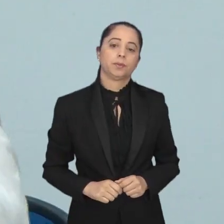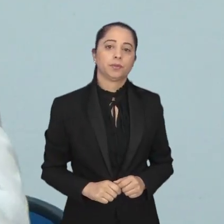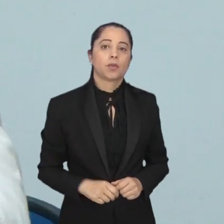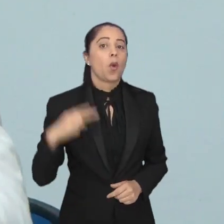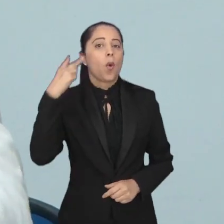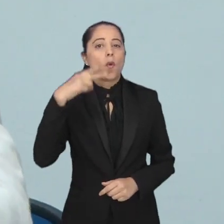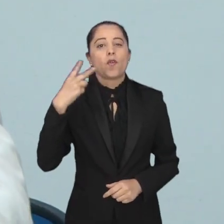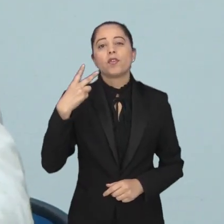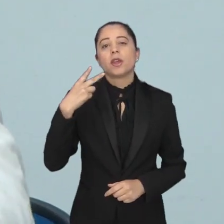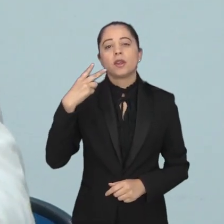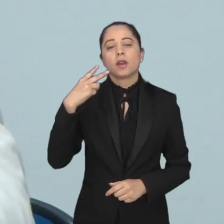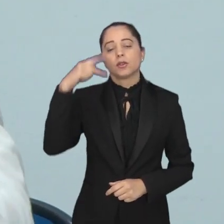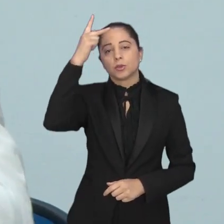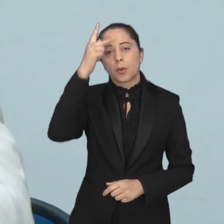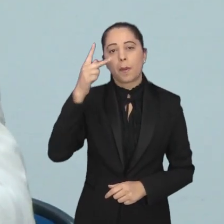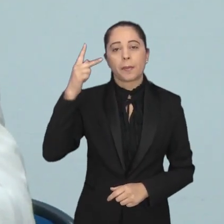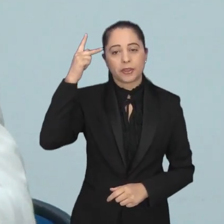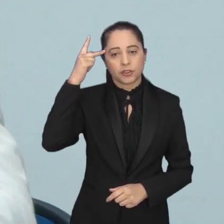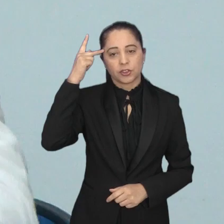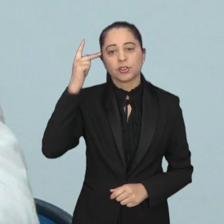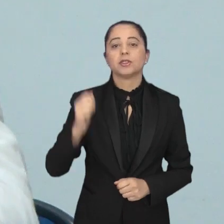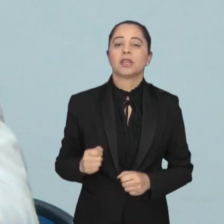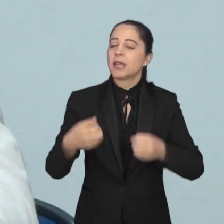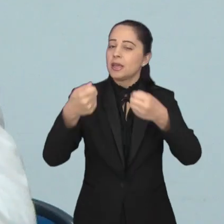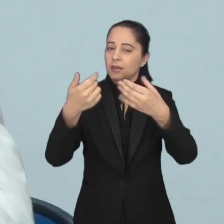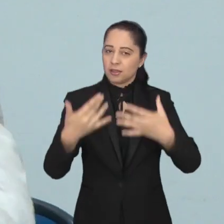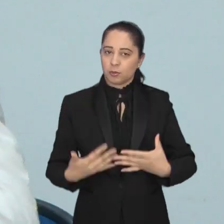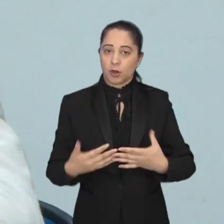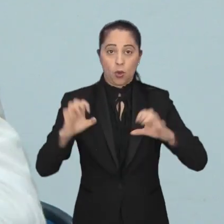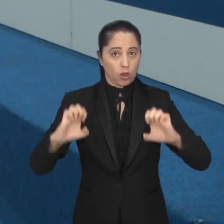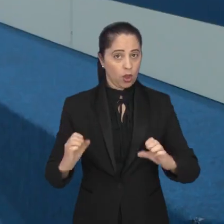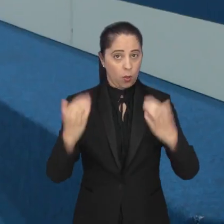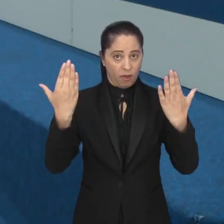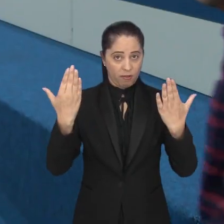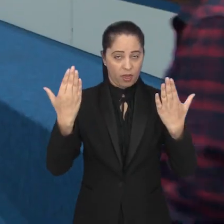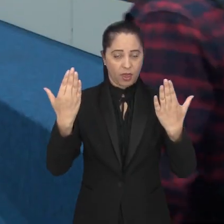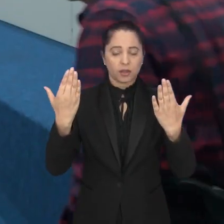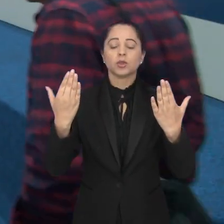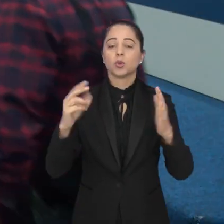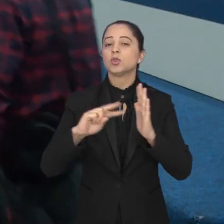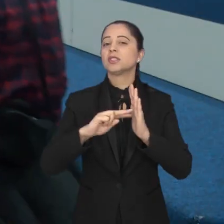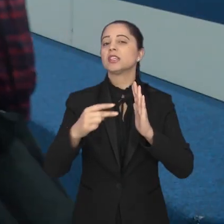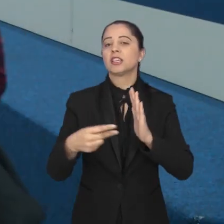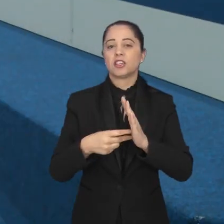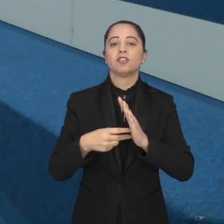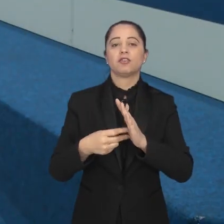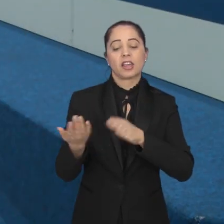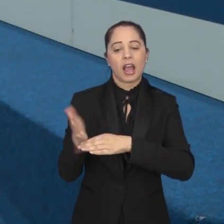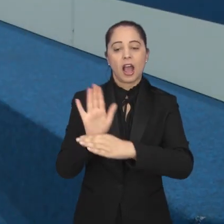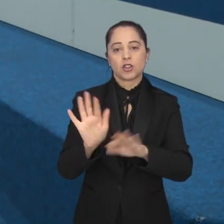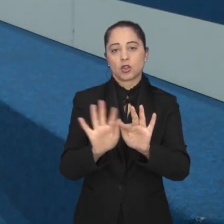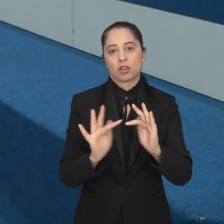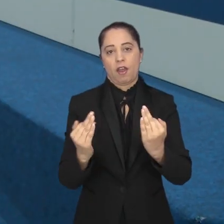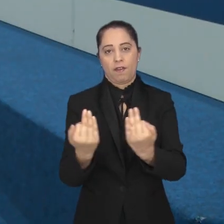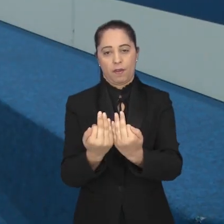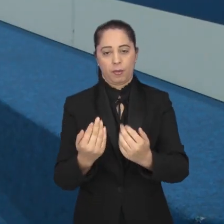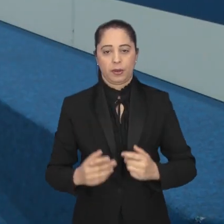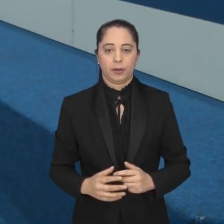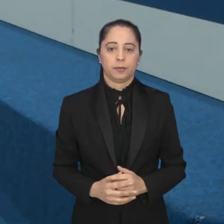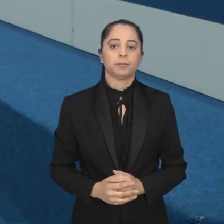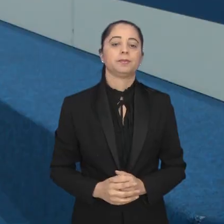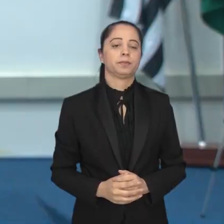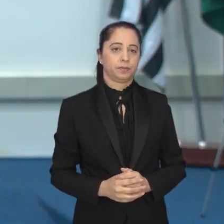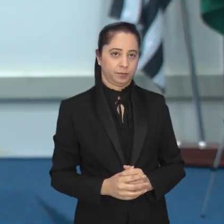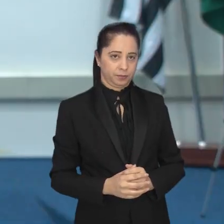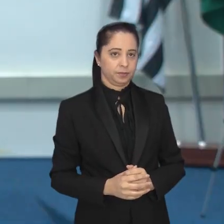O vereador Fernando Petite, membro da Frente de Apoio à Pessoa com Autismo, destacou que o evento é uma forma de dar voz às famílias de